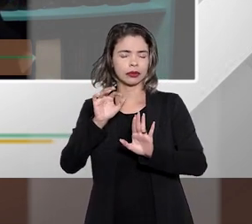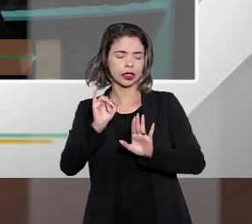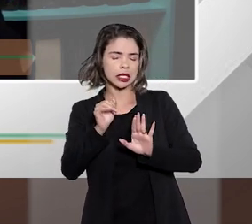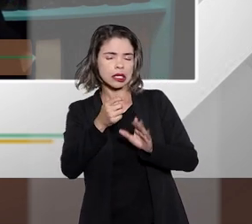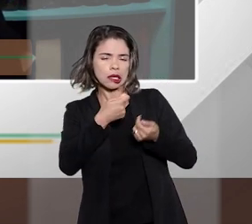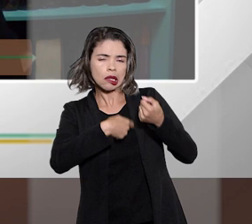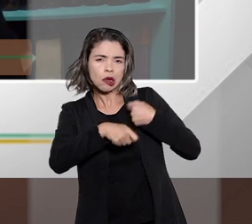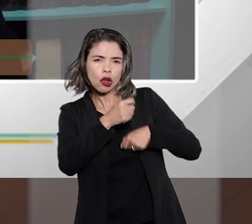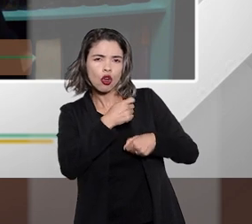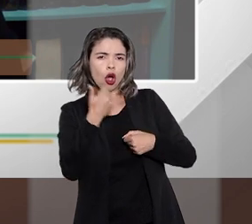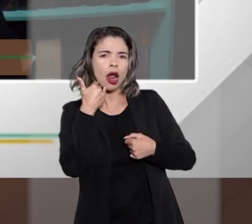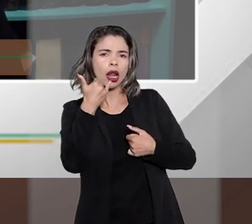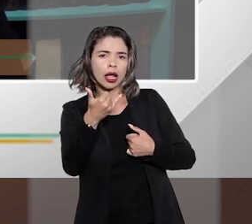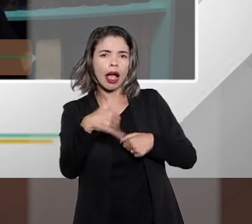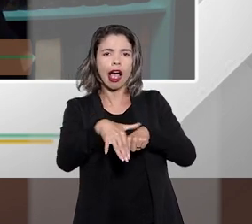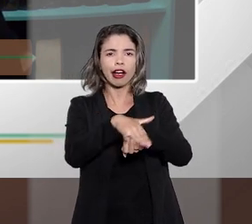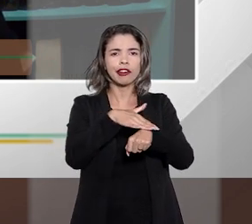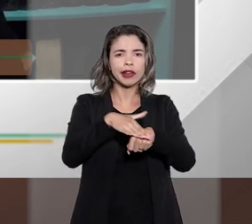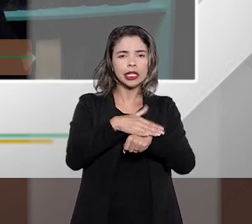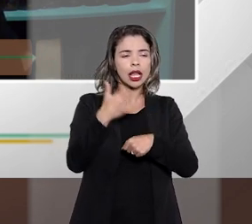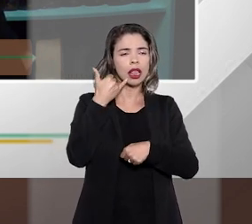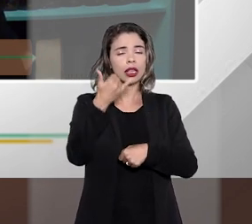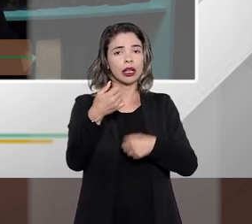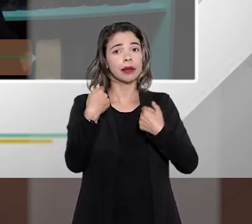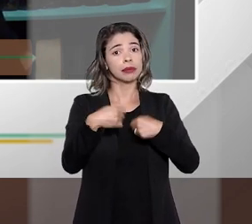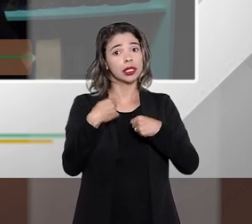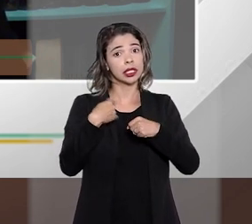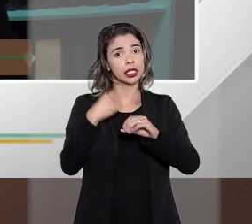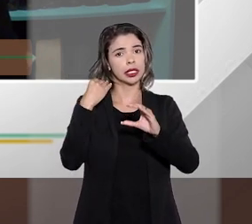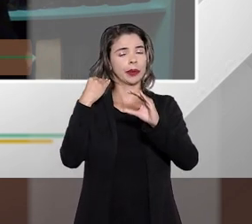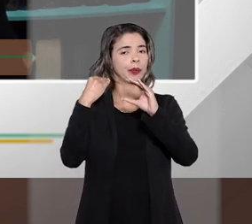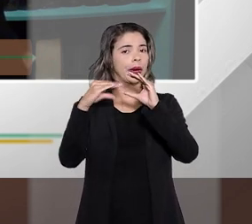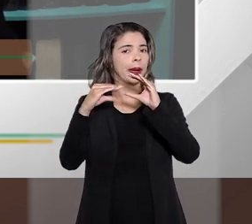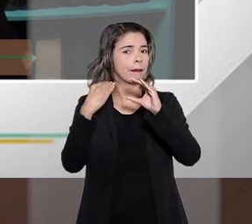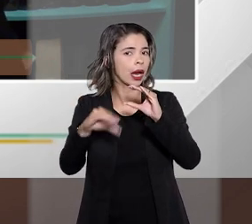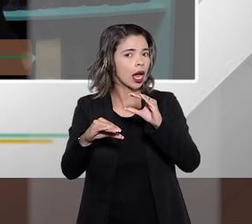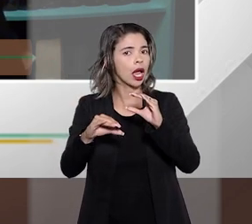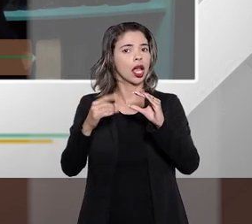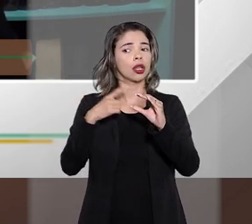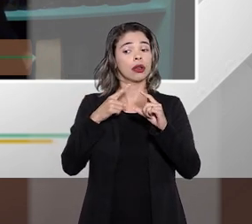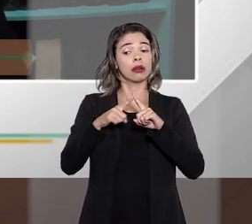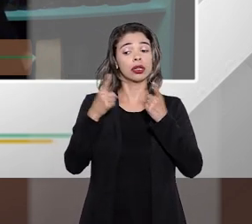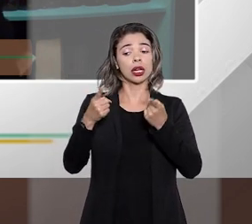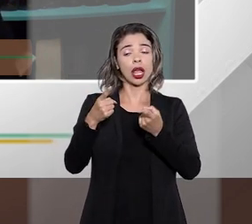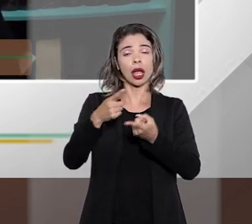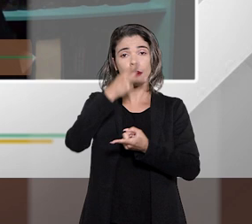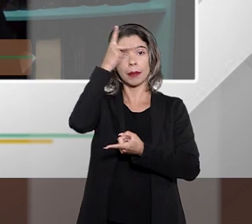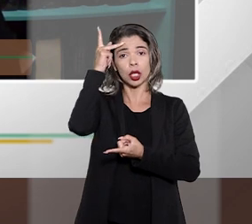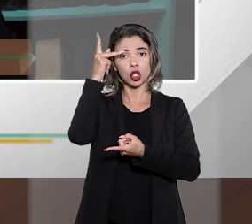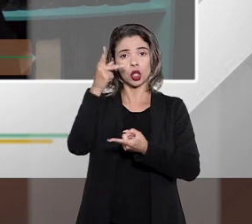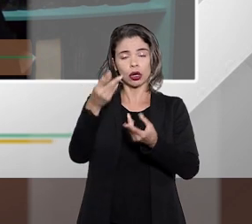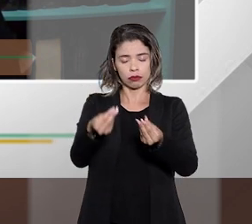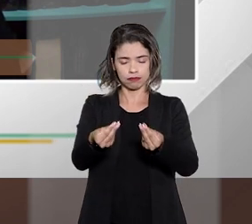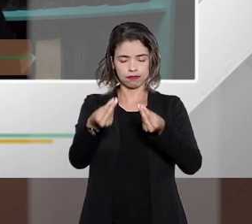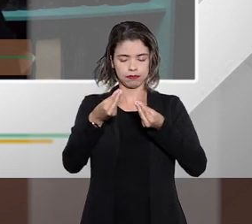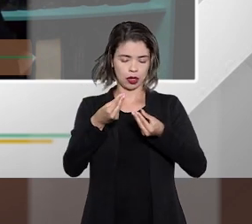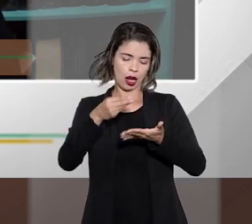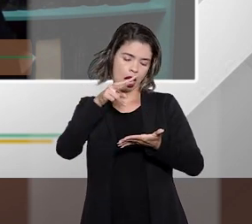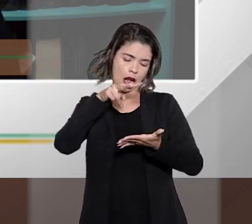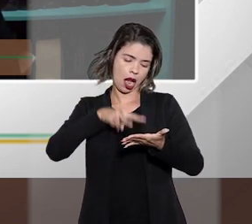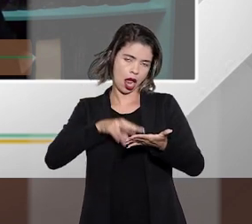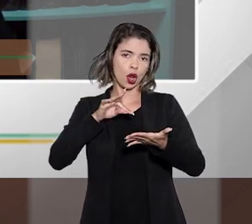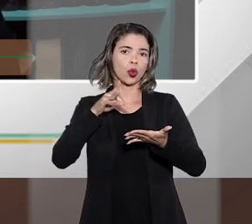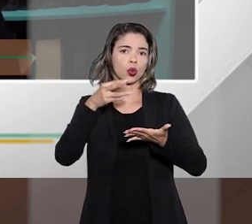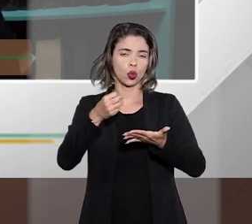negociação por telefone, eles enviarem, né? Que fosse por um meio eletrônico, mas enviar esse contrato. Mas a segunda